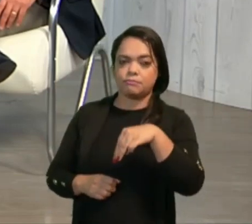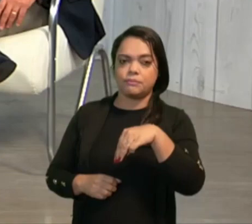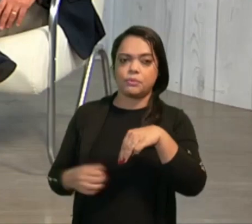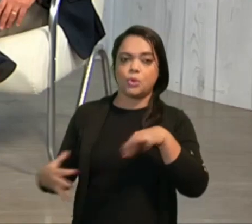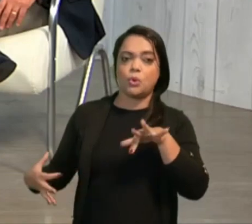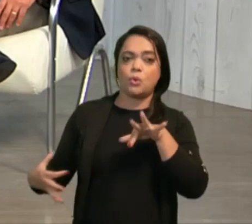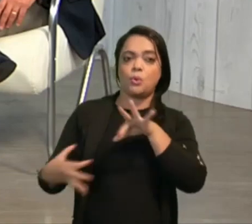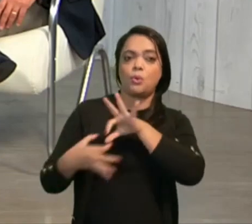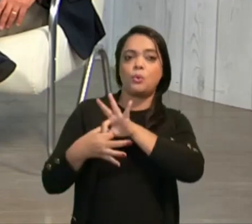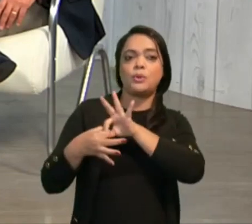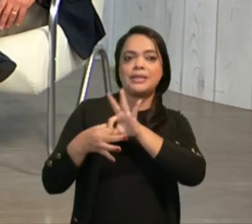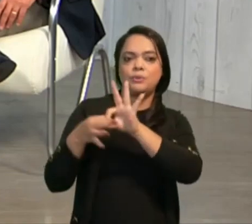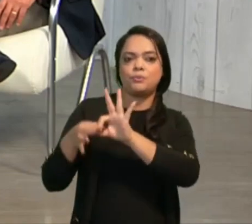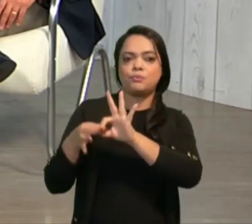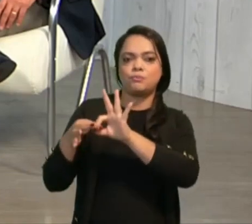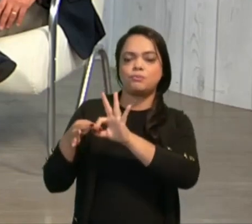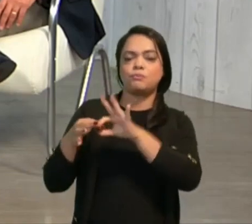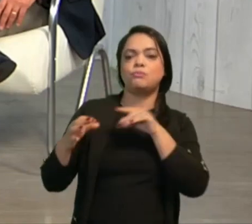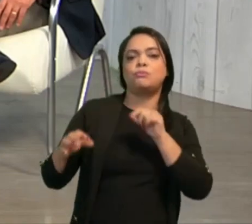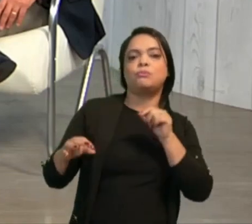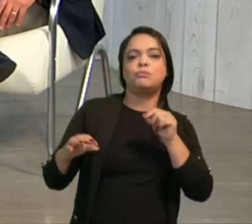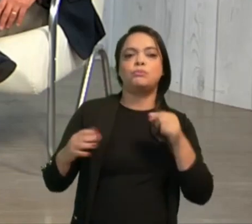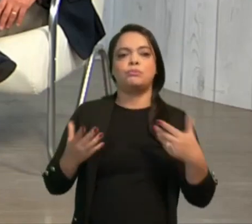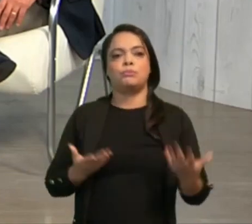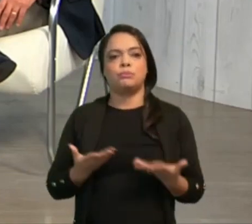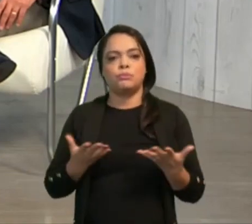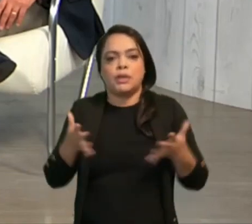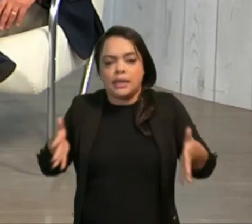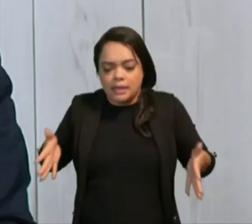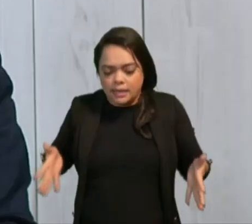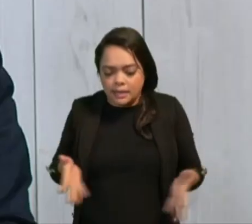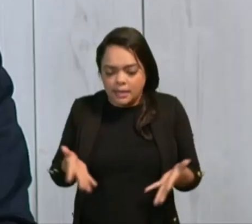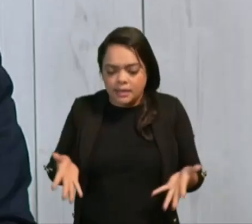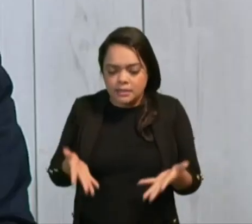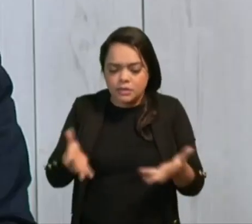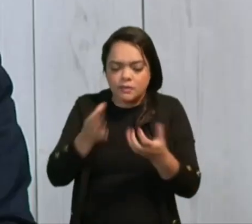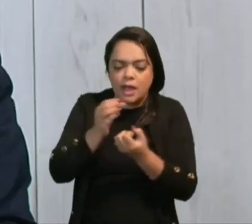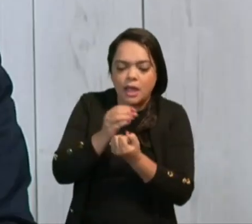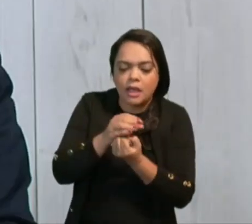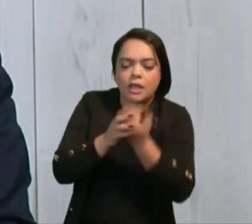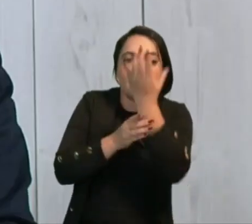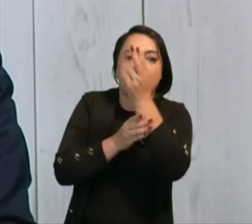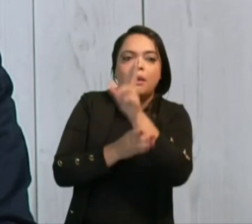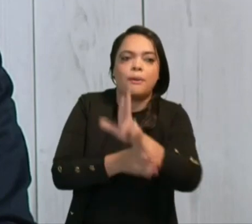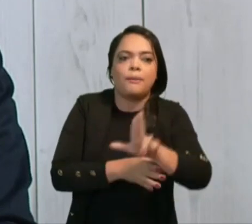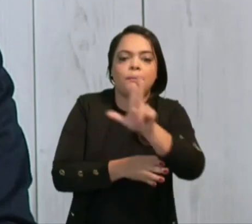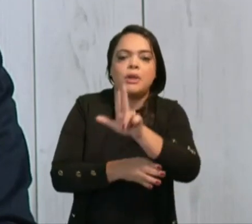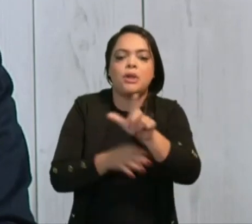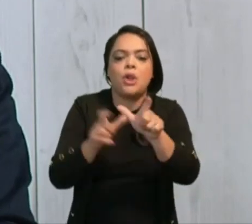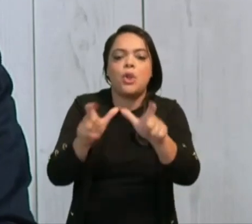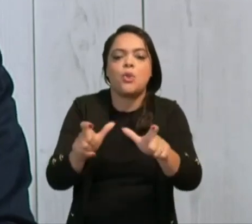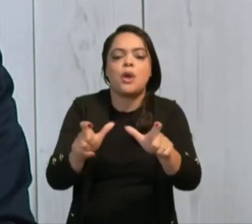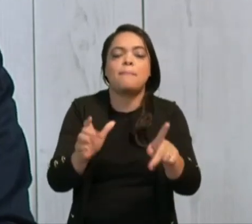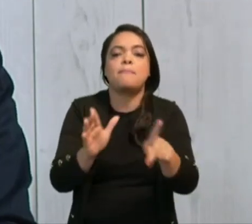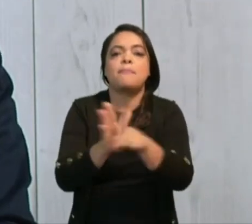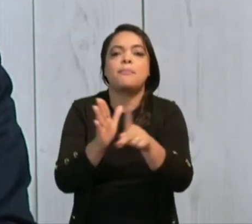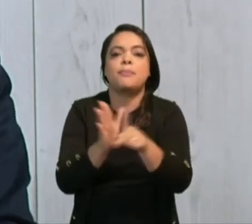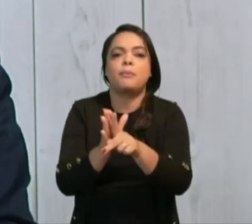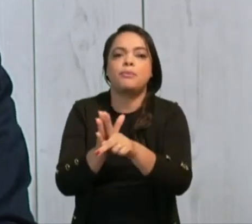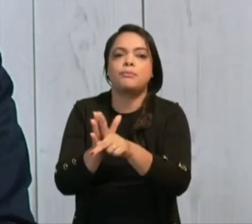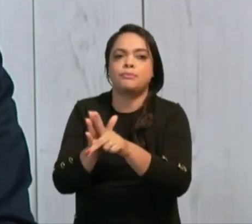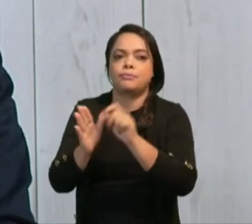unimos forças para incentivar e criar em Uberlândia um ambiente propício à